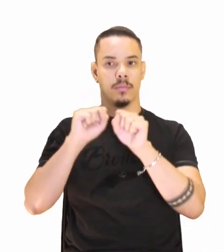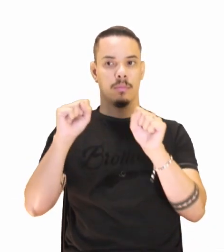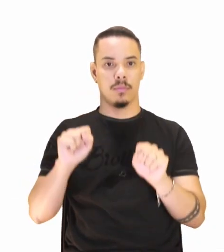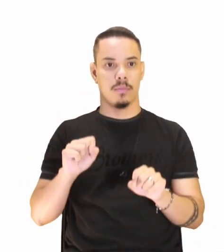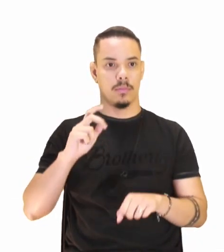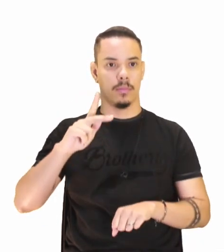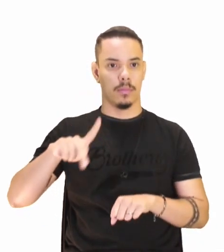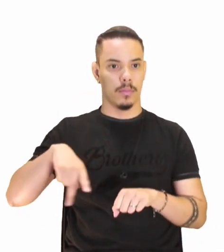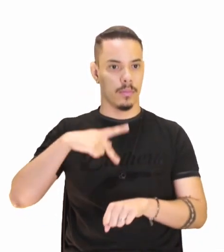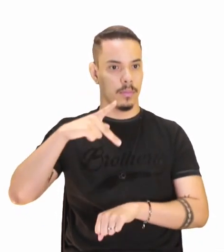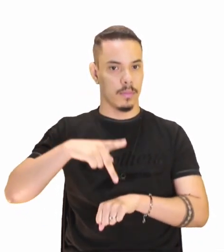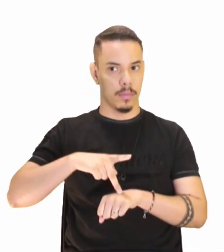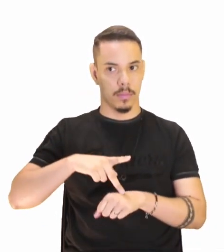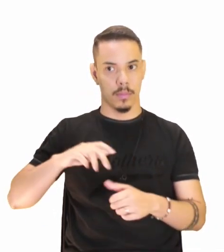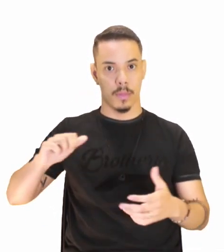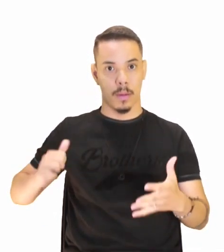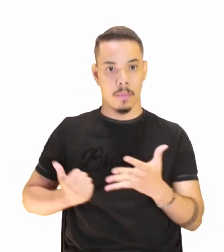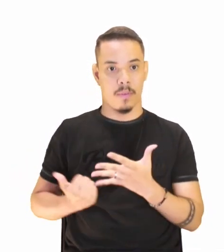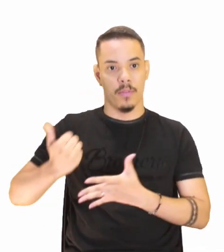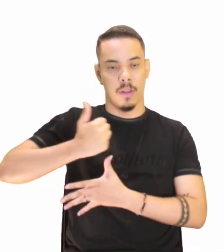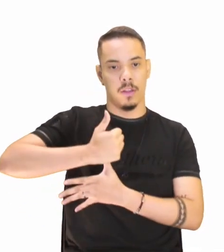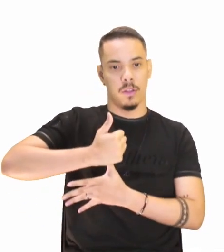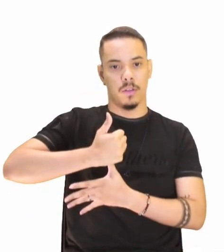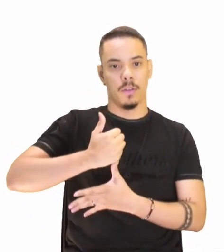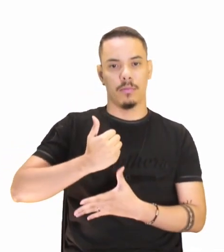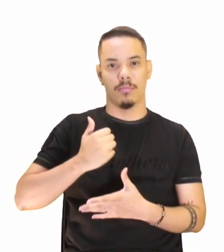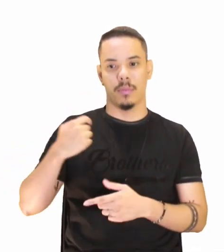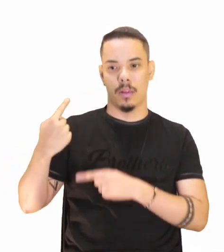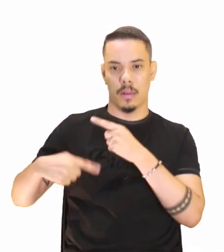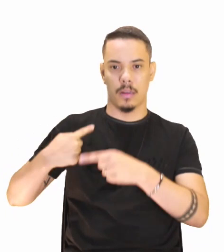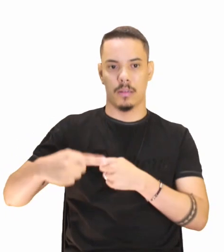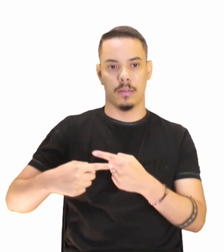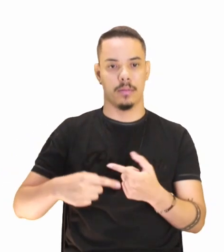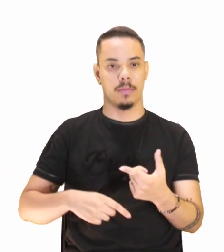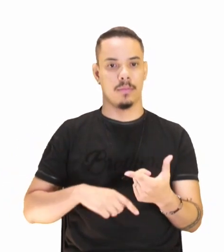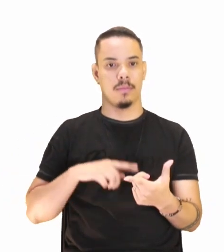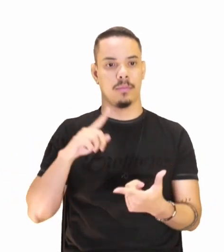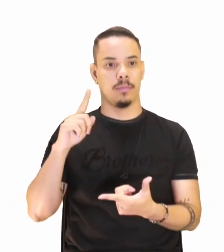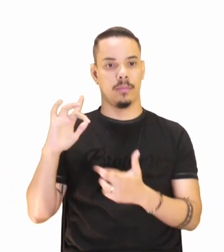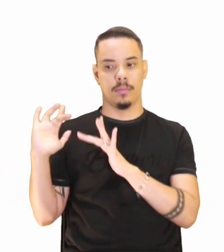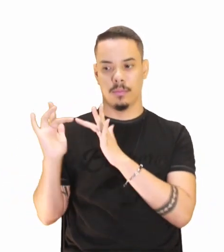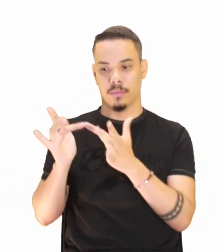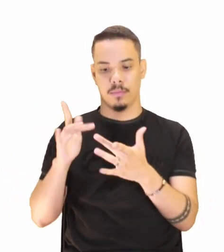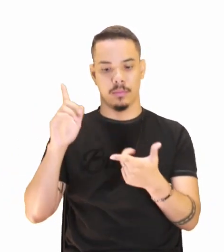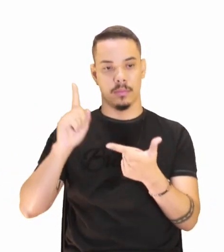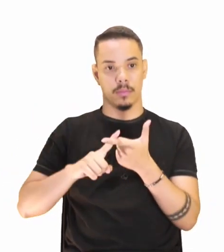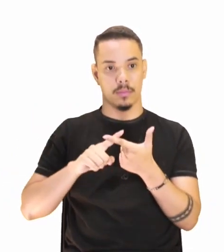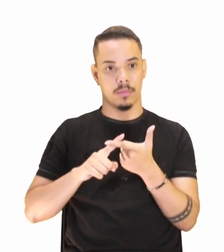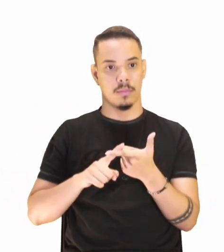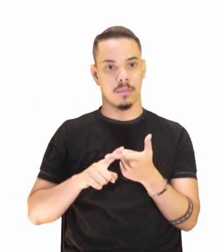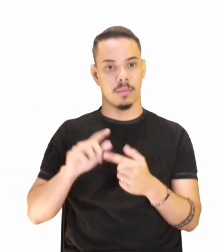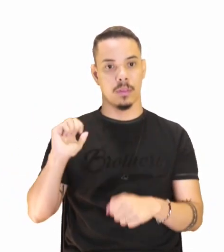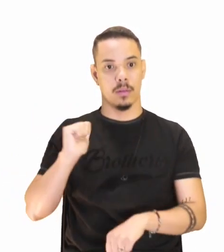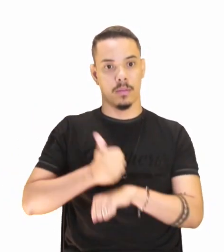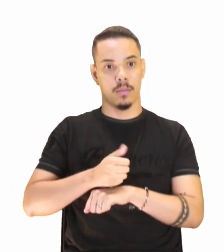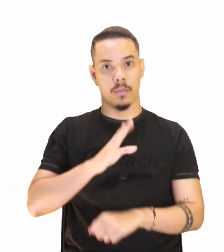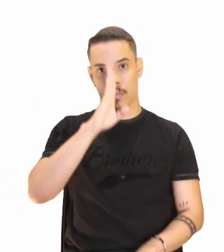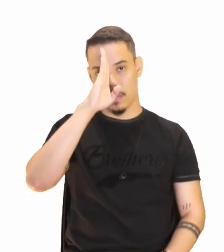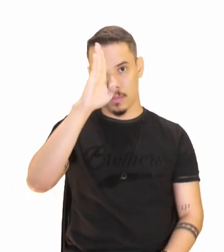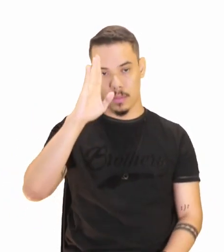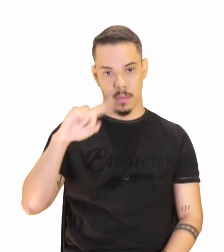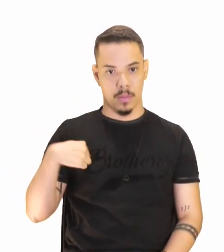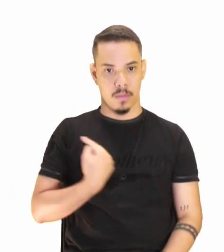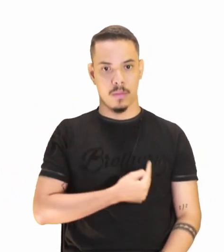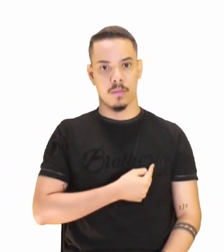no país privilegiam as formas clássicas. B. Predominava entre nós a inclinação